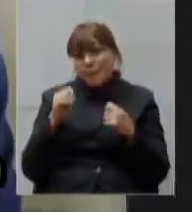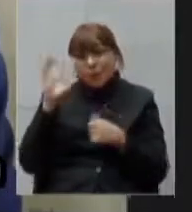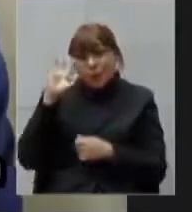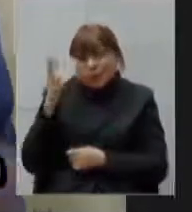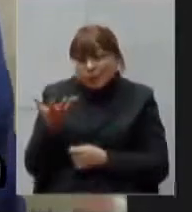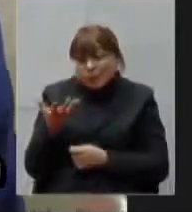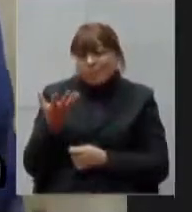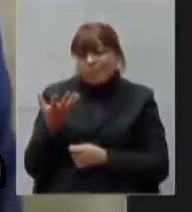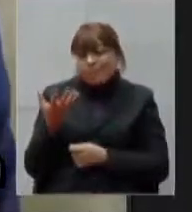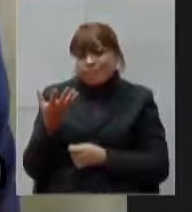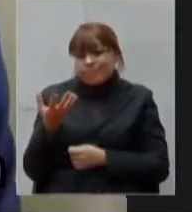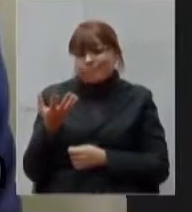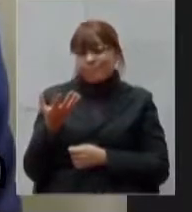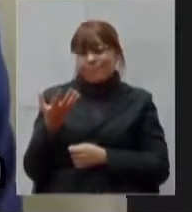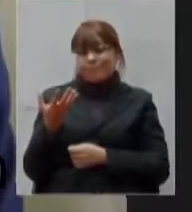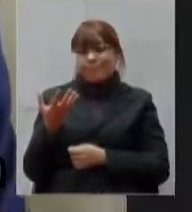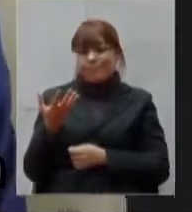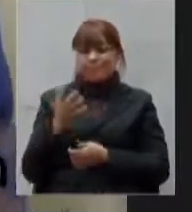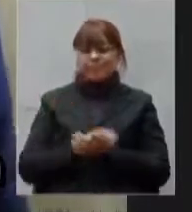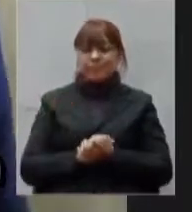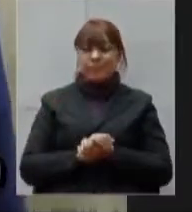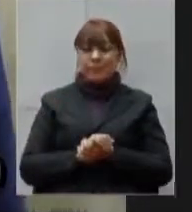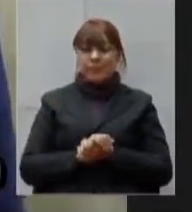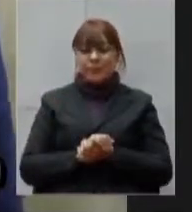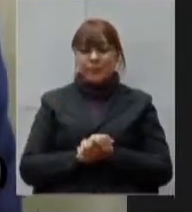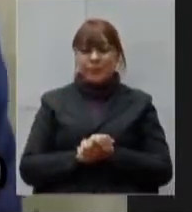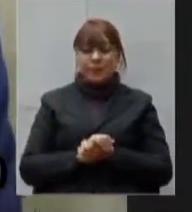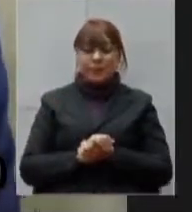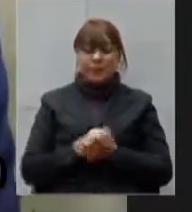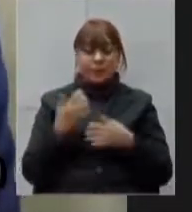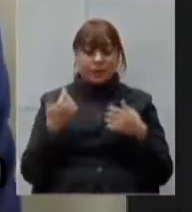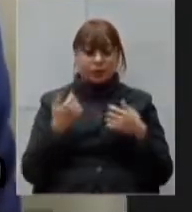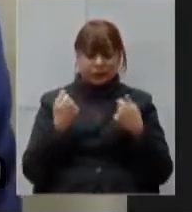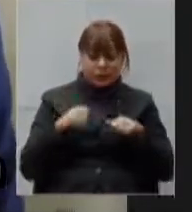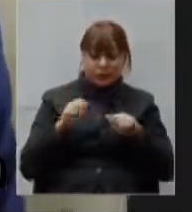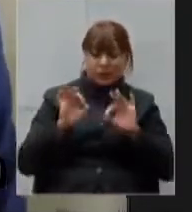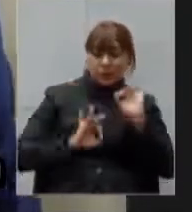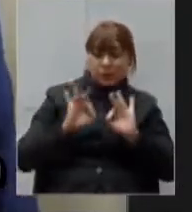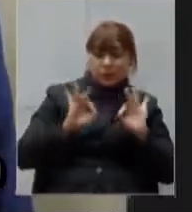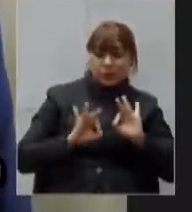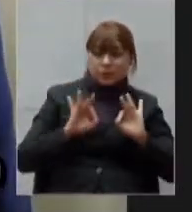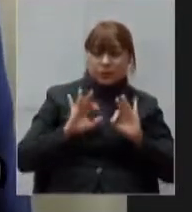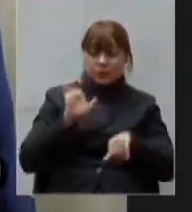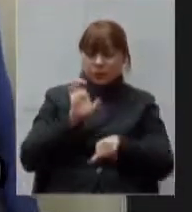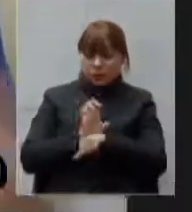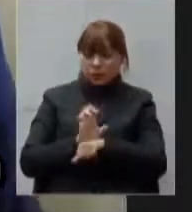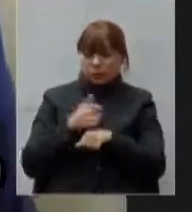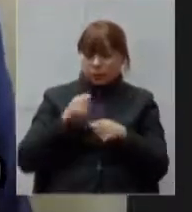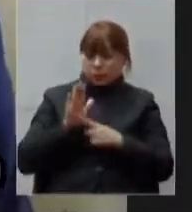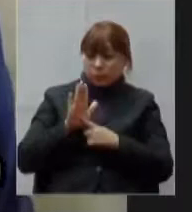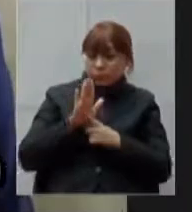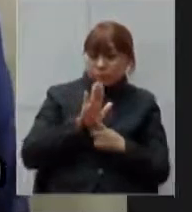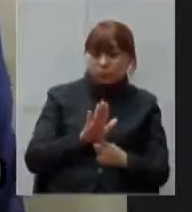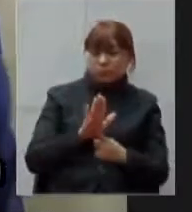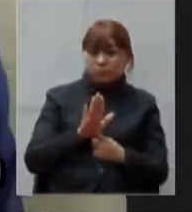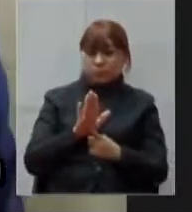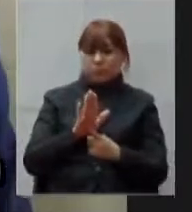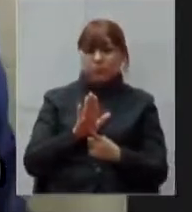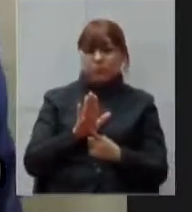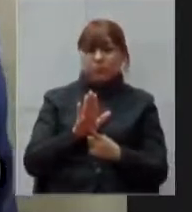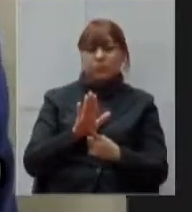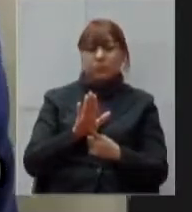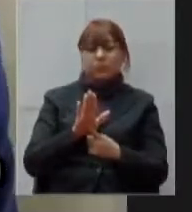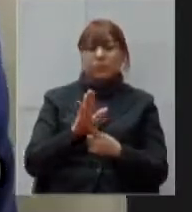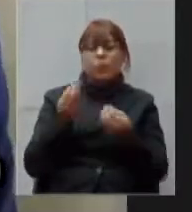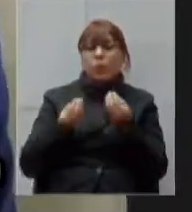de uma certa forma com um planejamento que o Estado pudesse demonstrar como